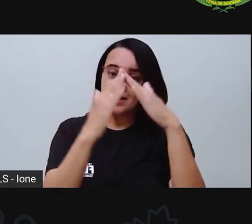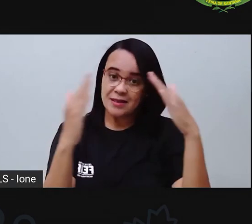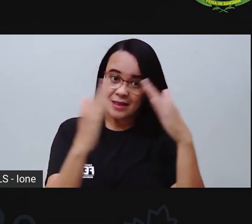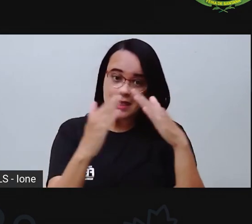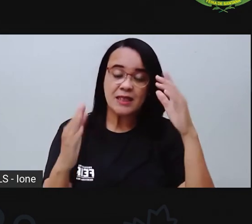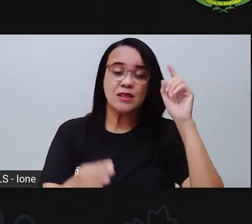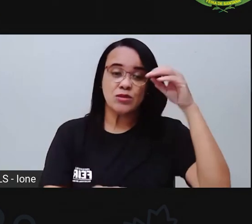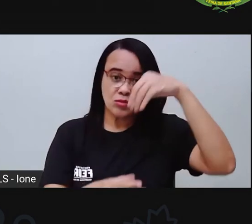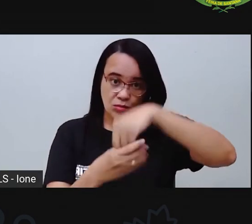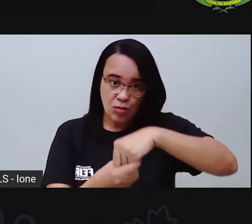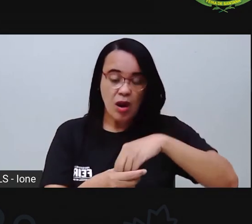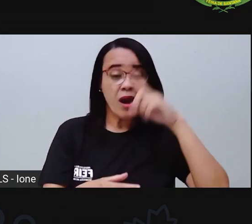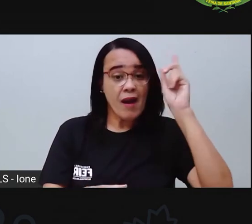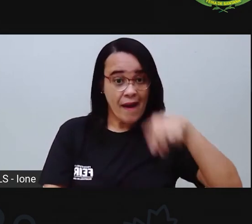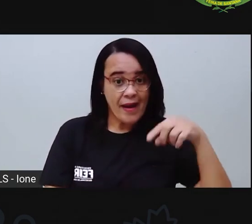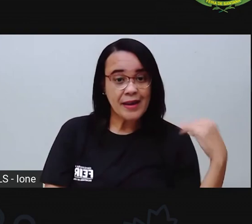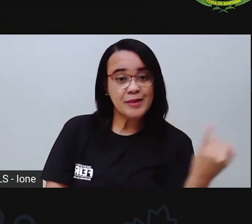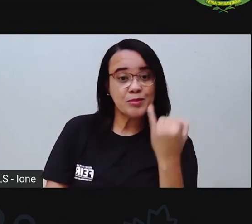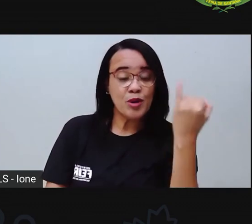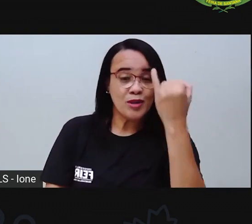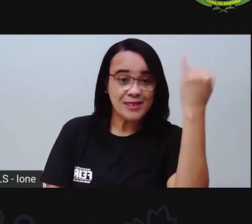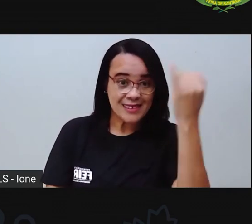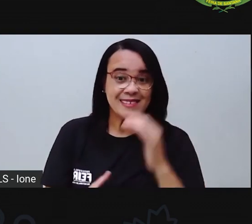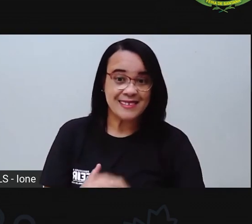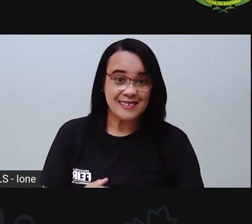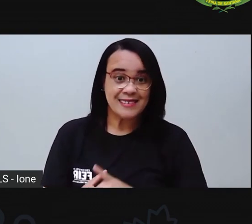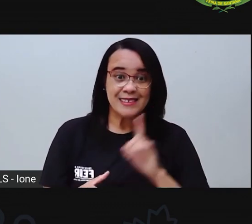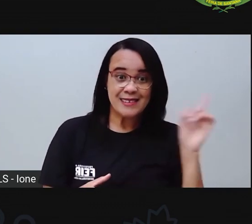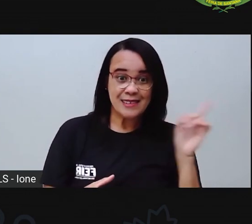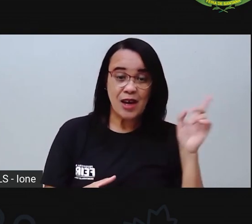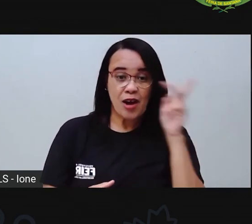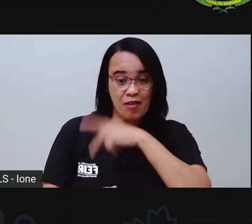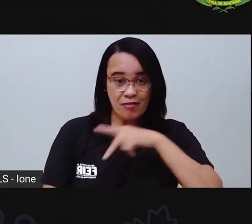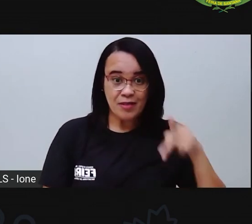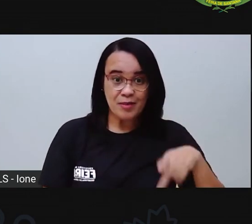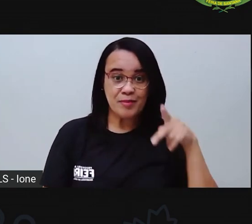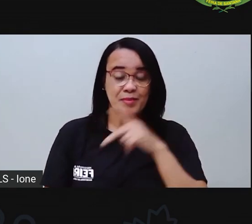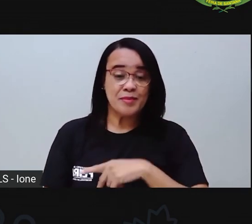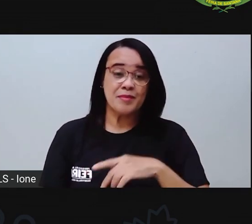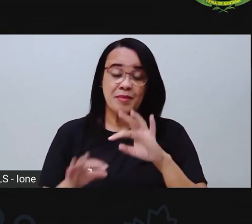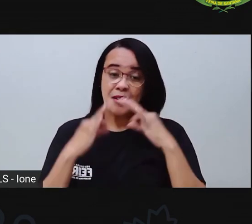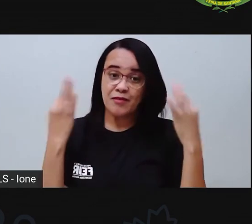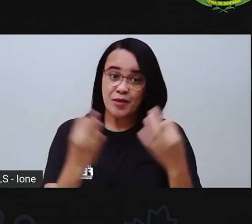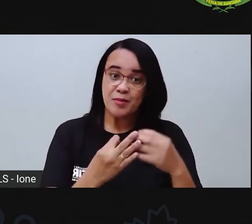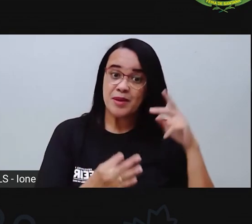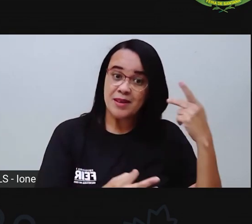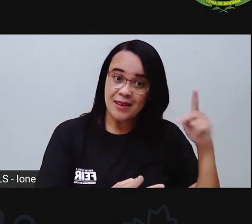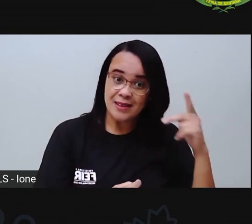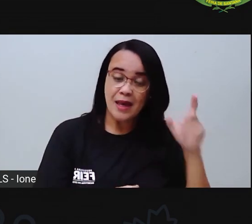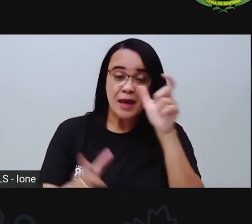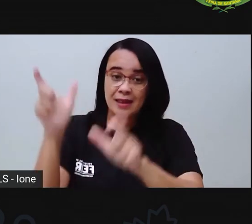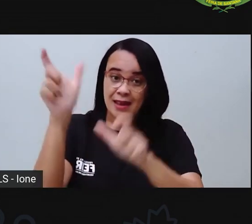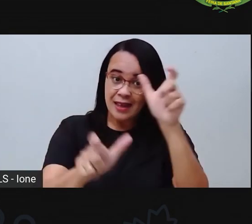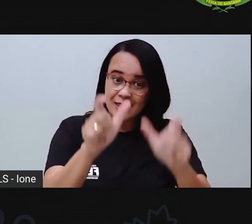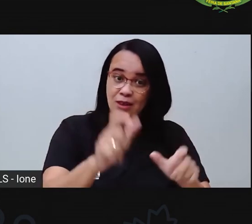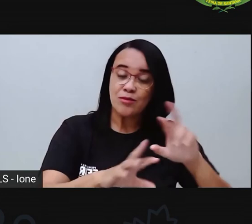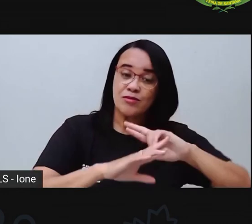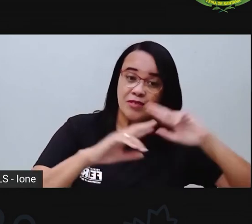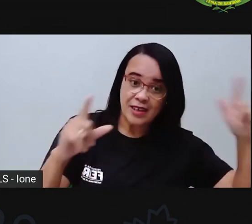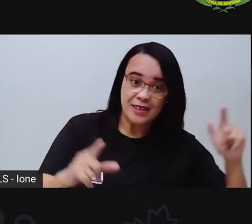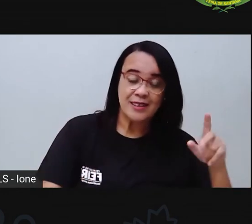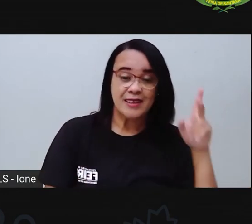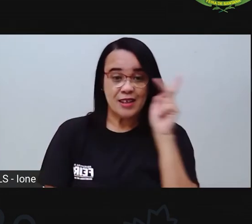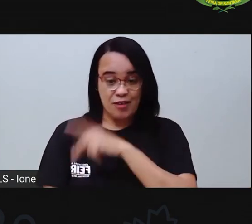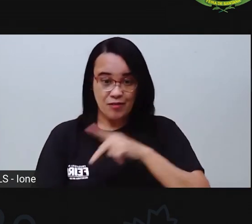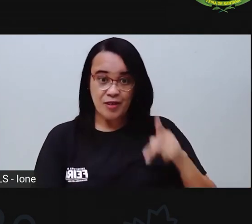faço um papel. A família de Proione, as pessoas fazem papéis talvez diferentes do que eu faço lá na minha casa. O importante é que a